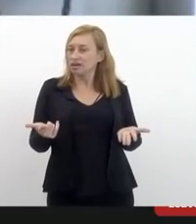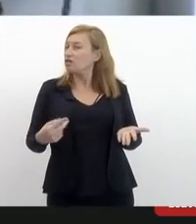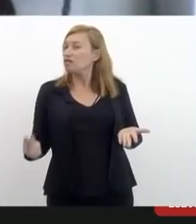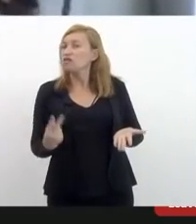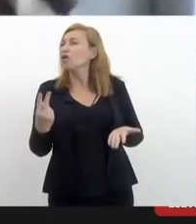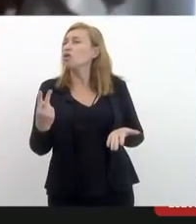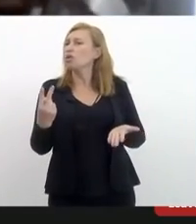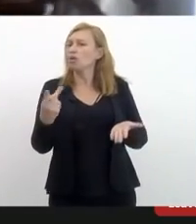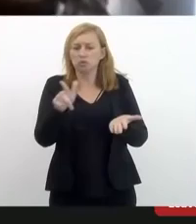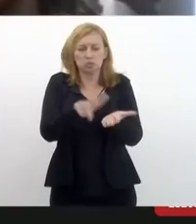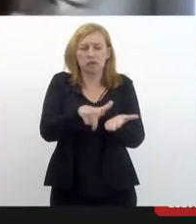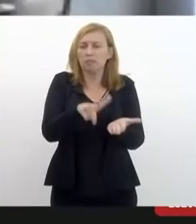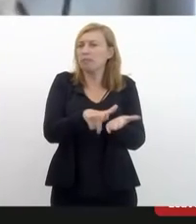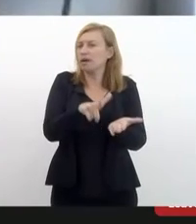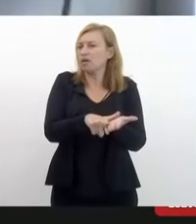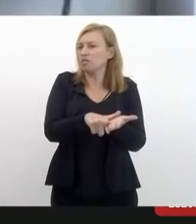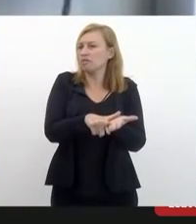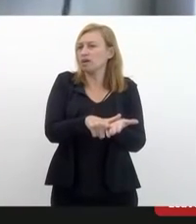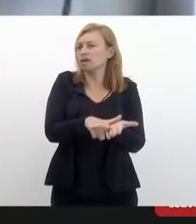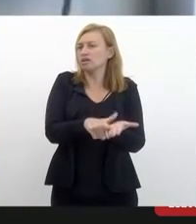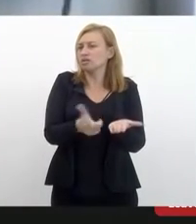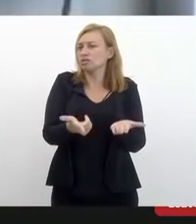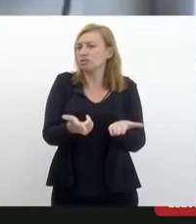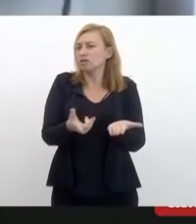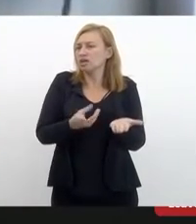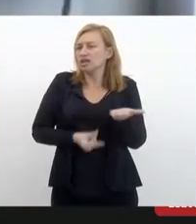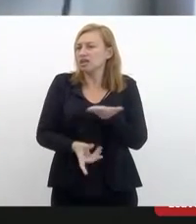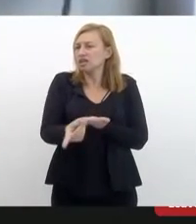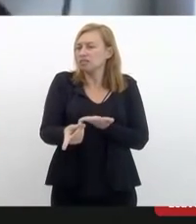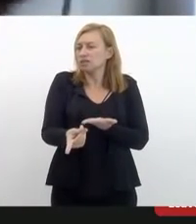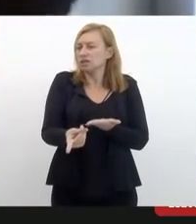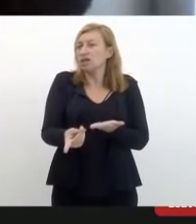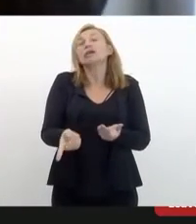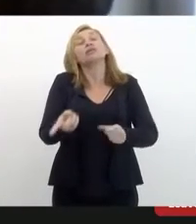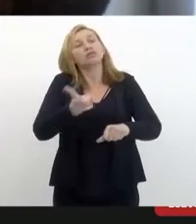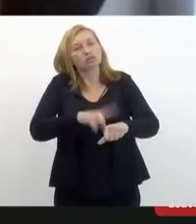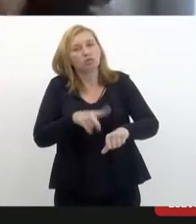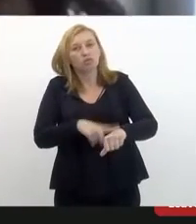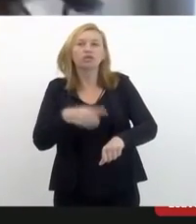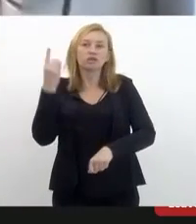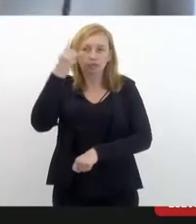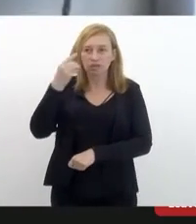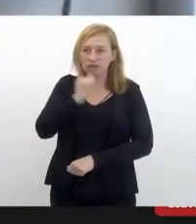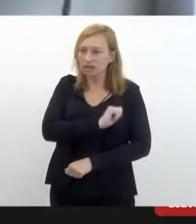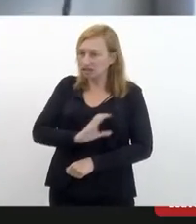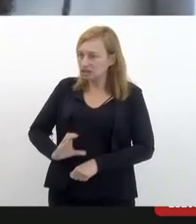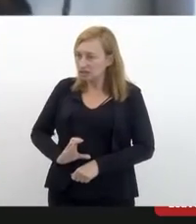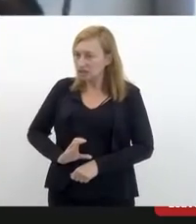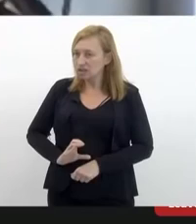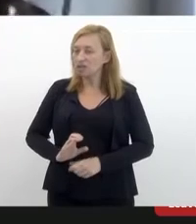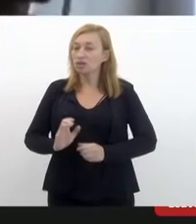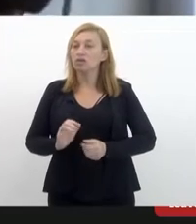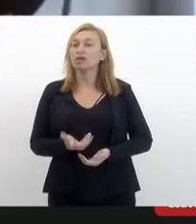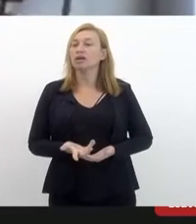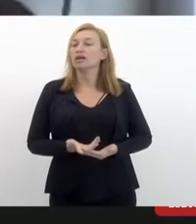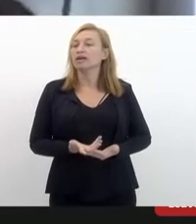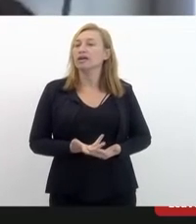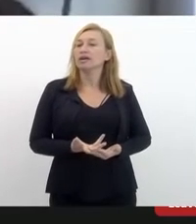laudo. Então, nesse momento que o deputado André Siliano traz